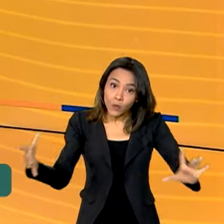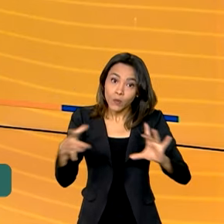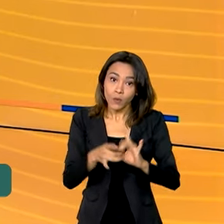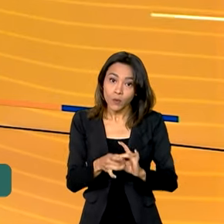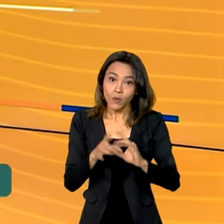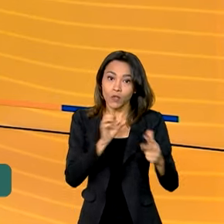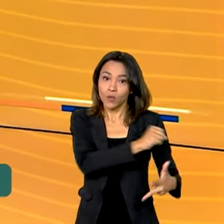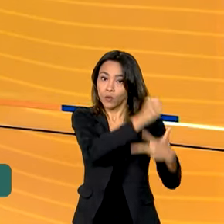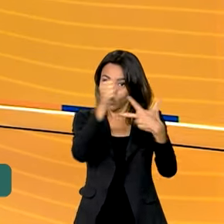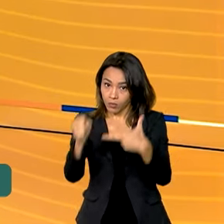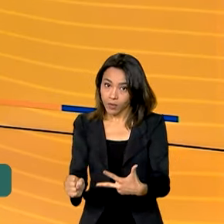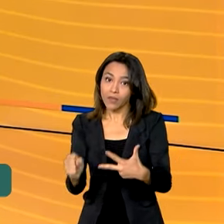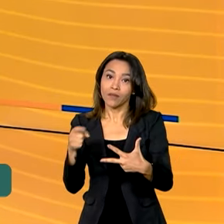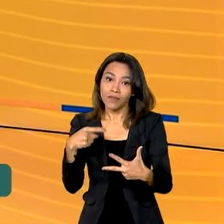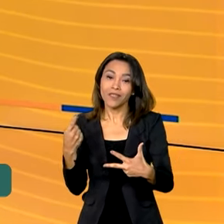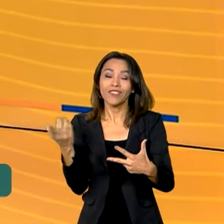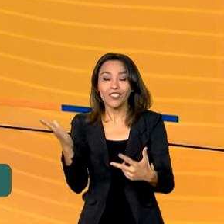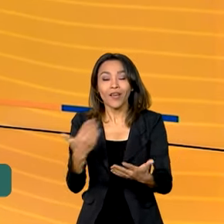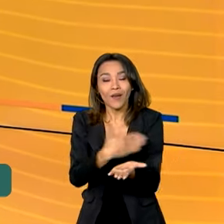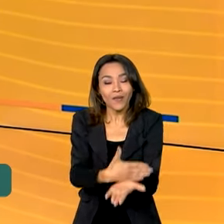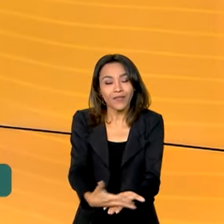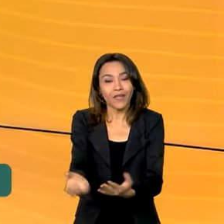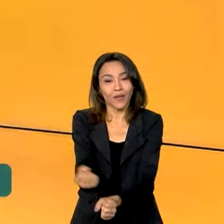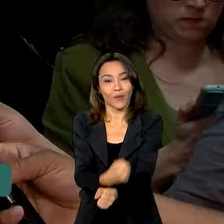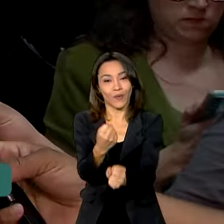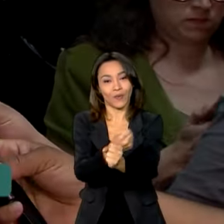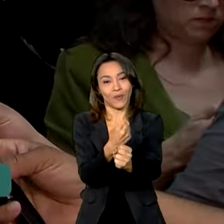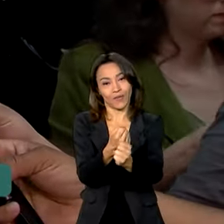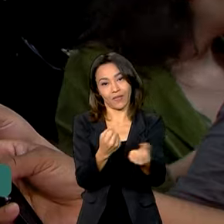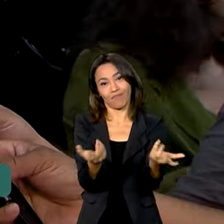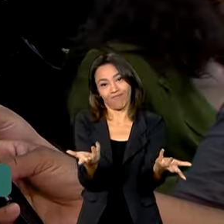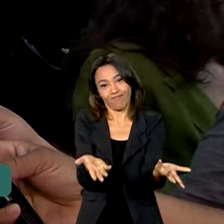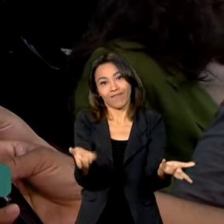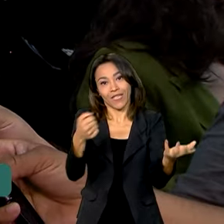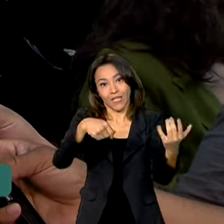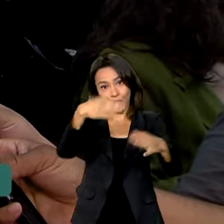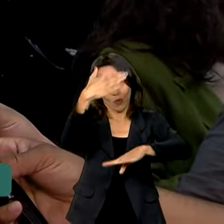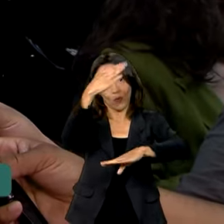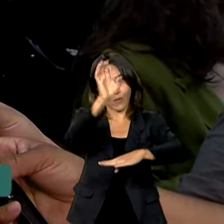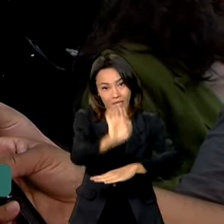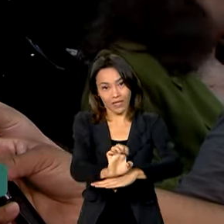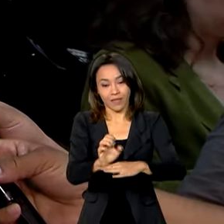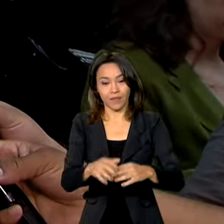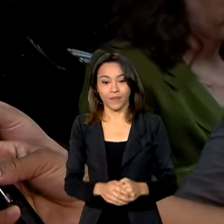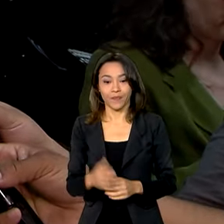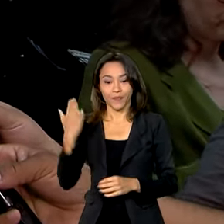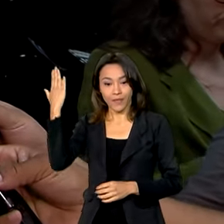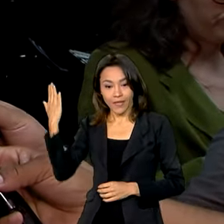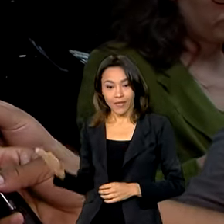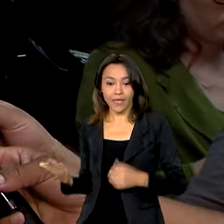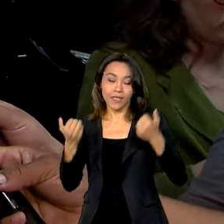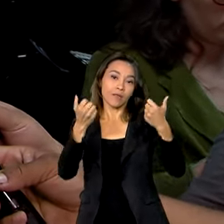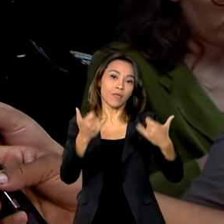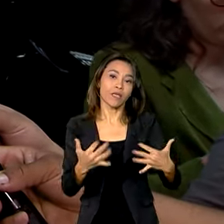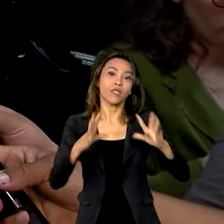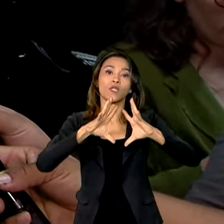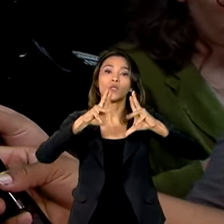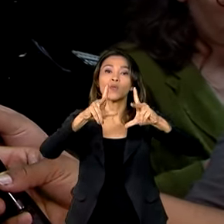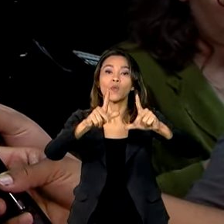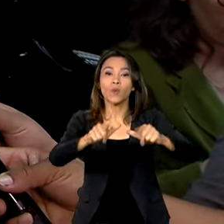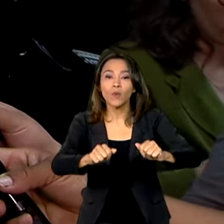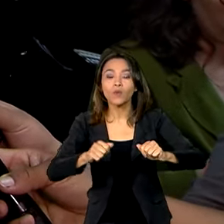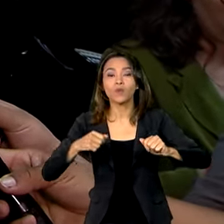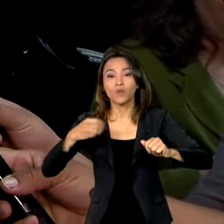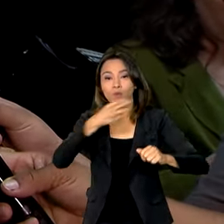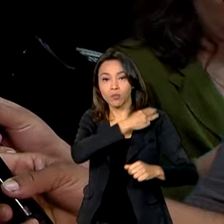iniciar os trabalhos de reconstrução do Estado. Todos os ministros já estão começando a levantar os danos que